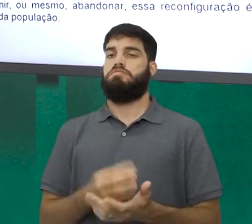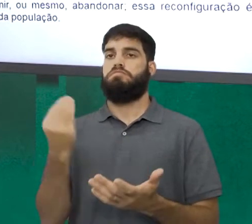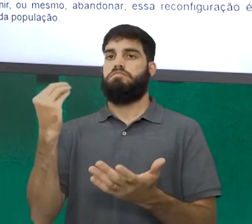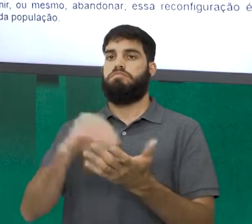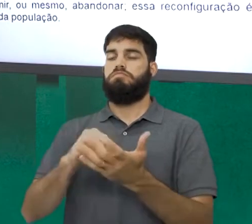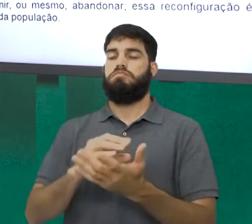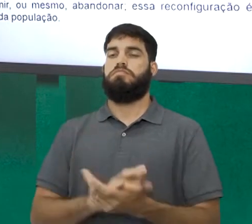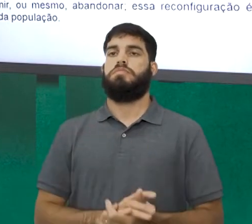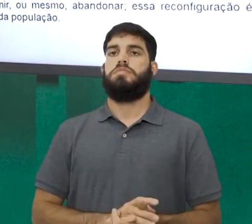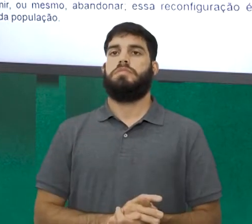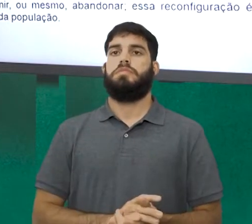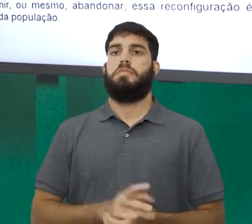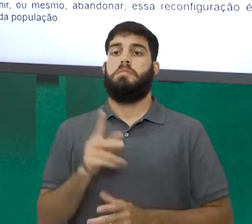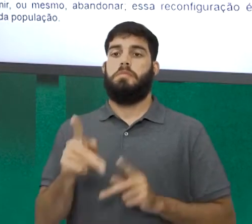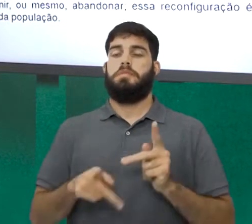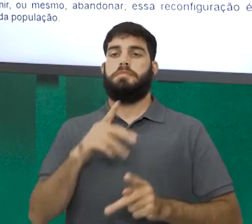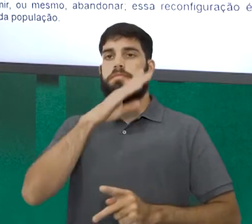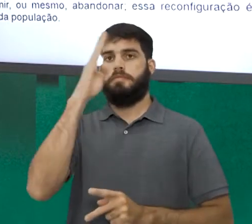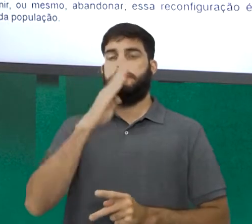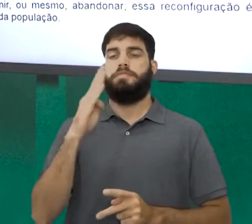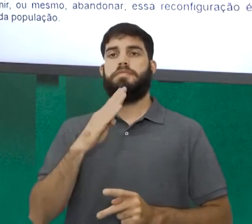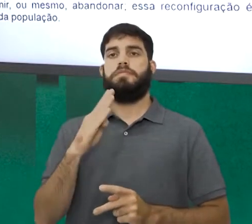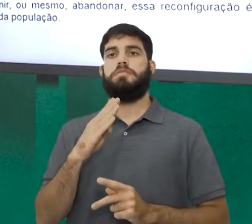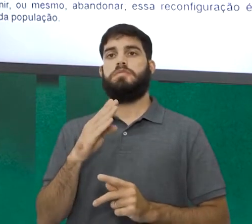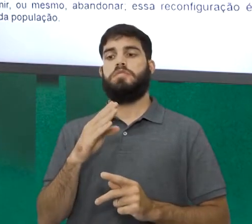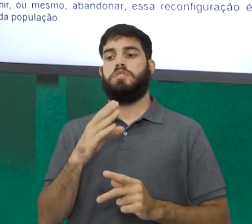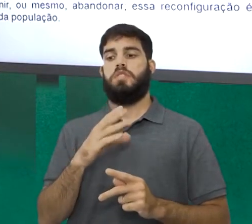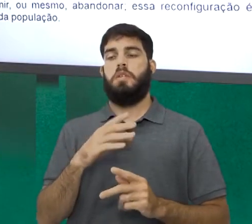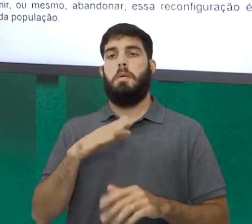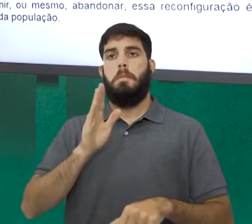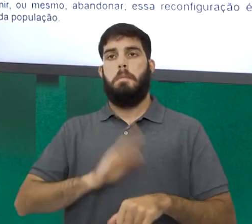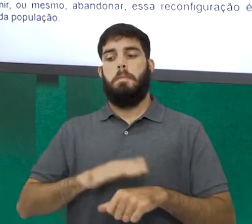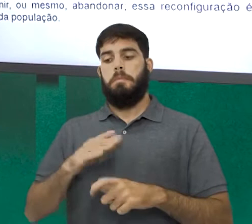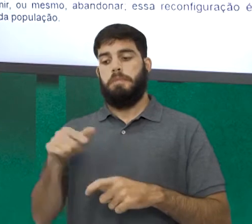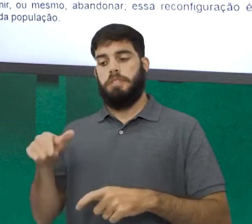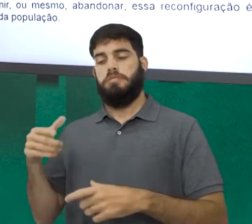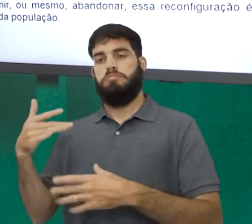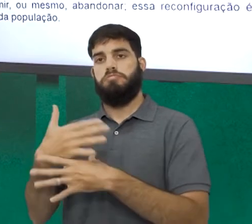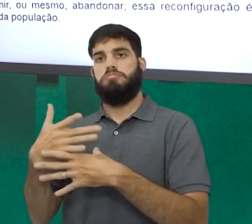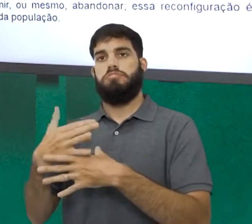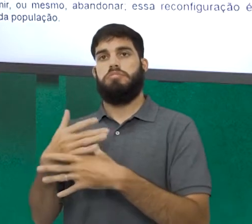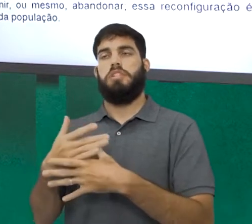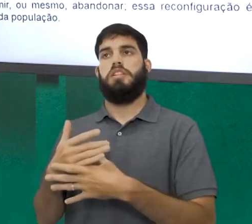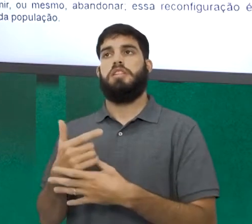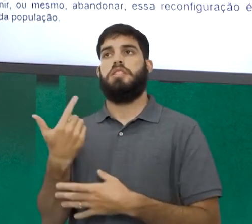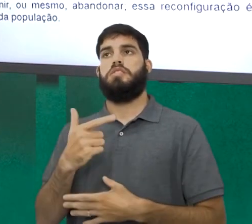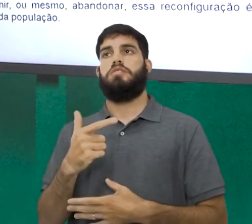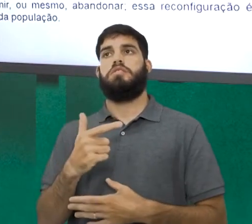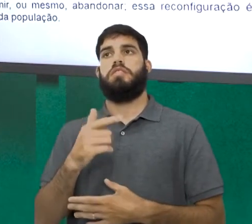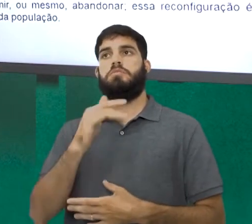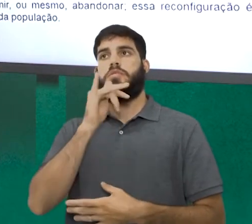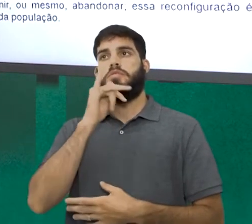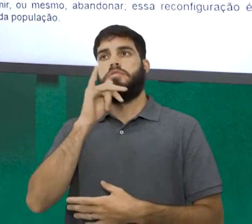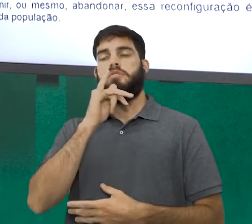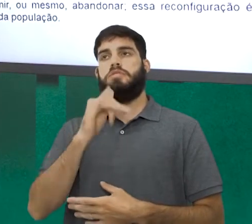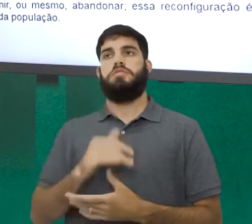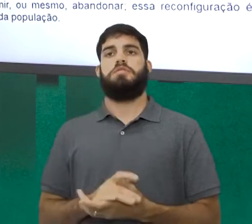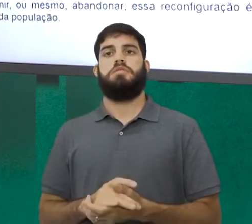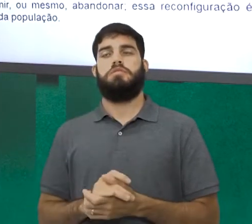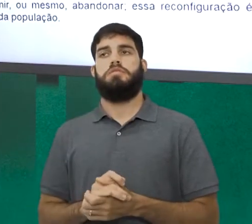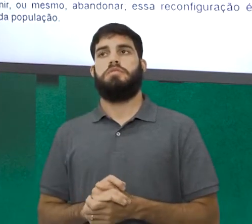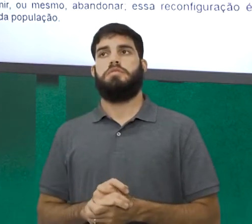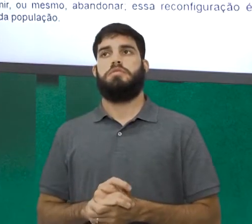população brasileira tornou-se mais urbana e, a partir desse momento, não houve mais regressão das taxas de